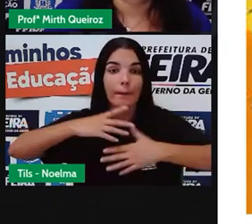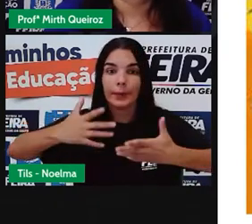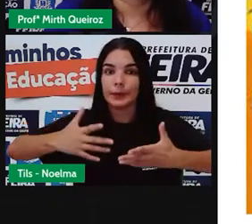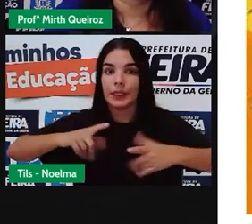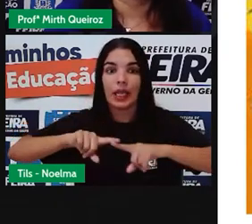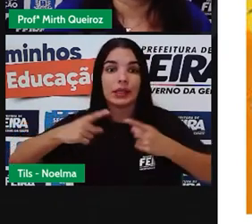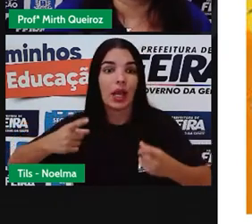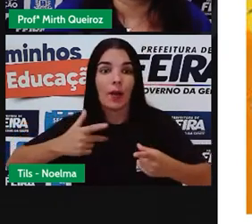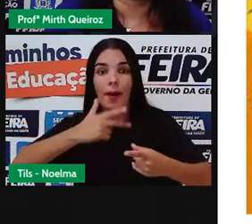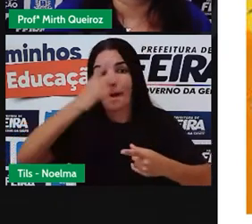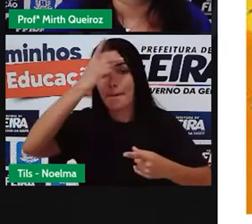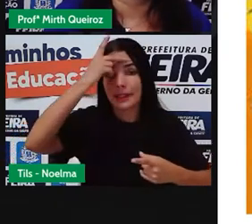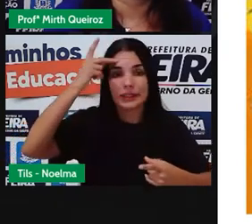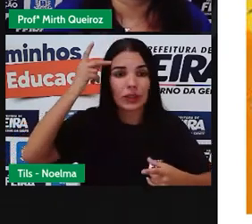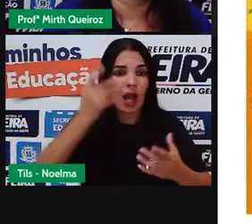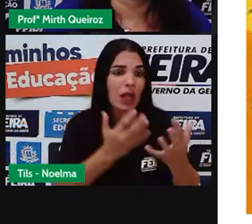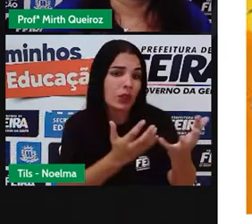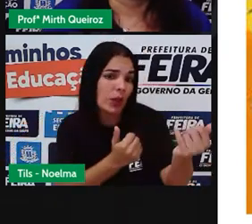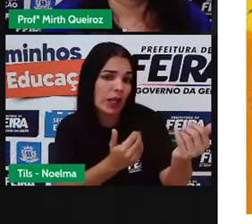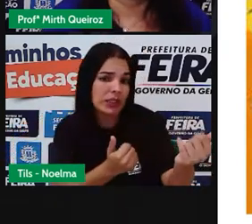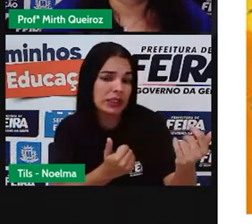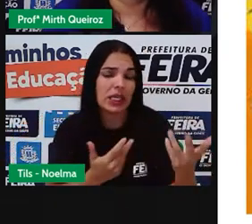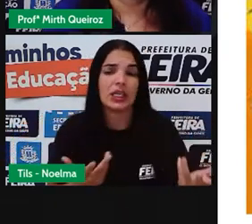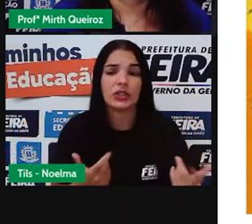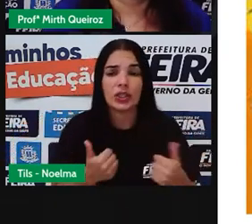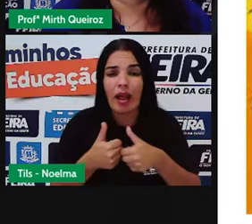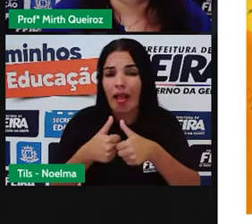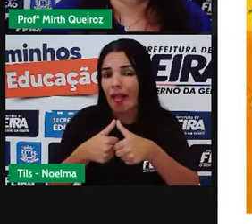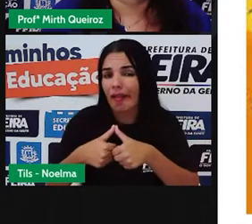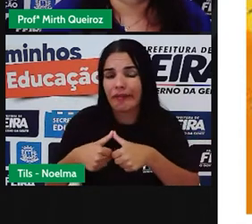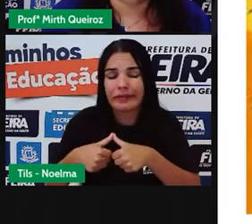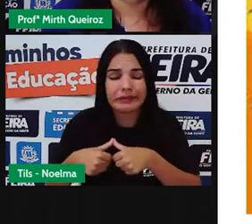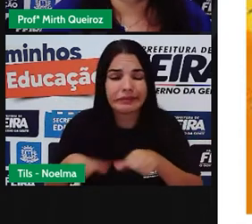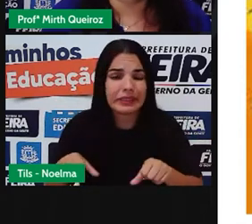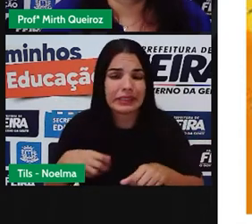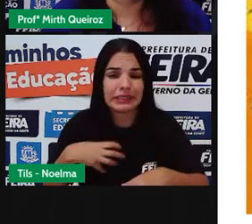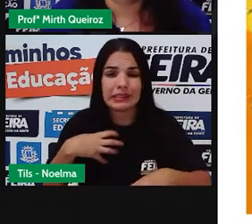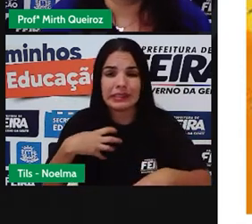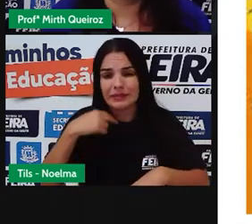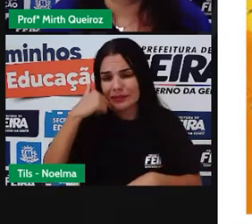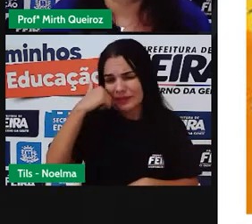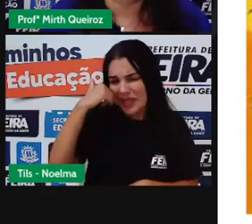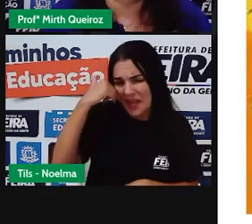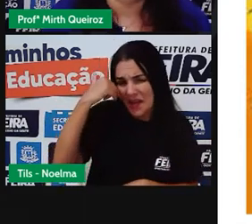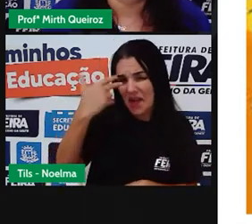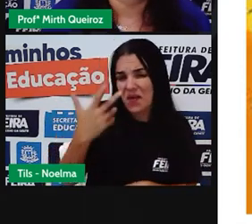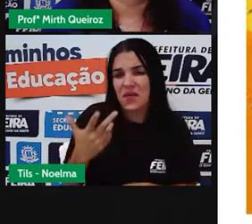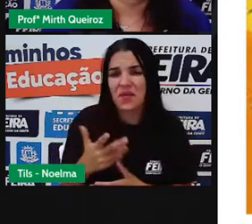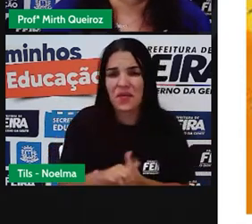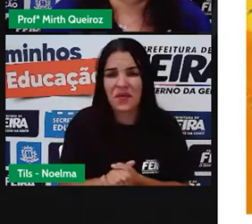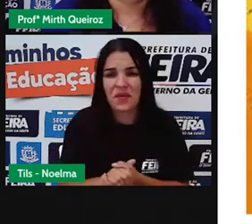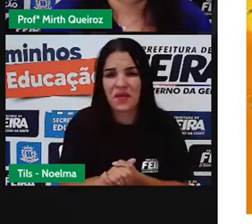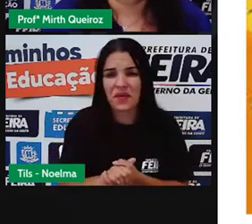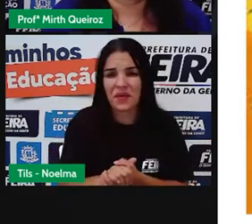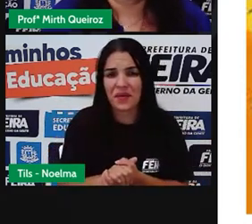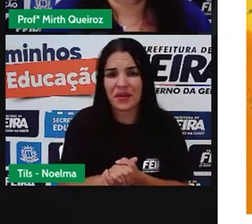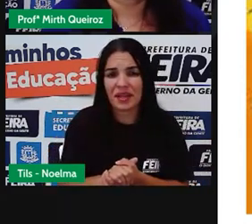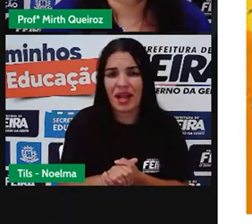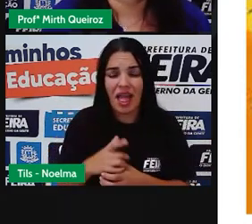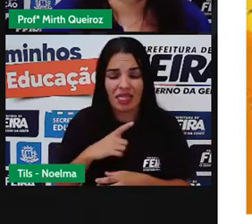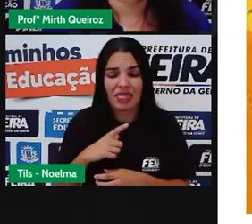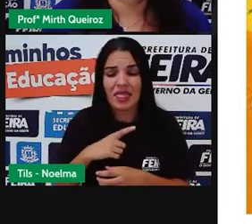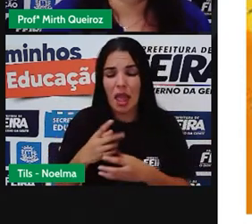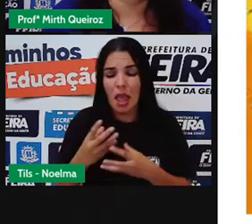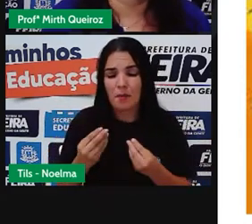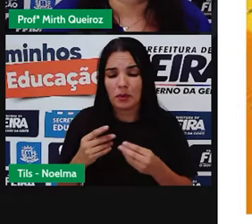esse adolescente, né? O pré-adolescente, ele fica envergonhado, né? Porque vai